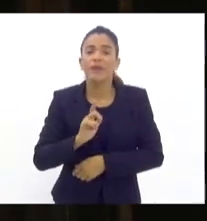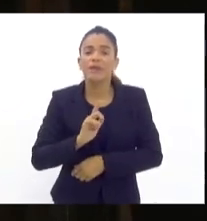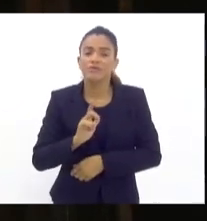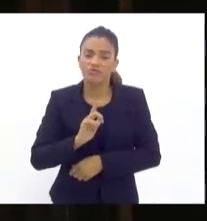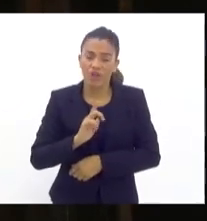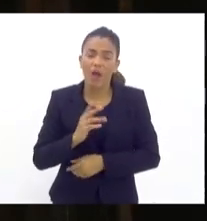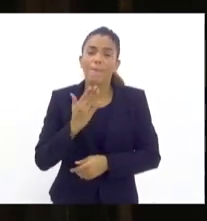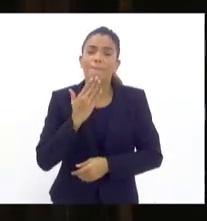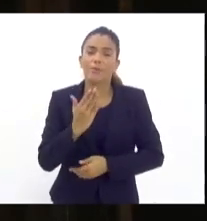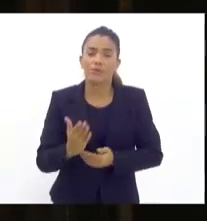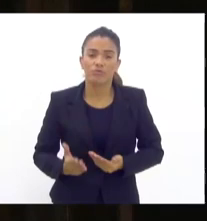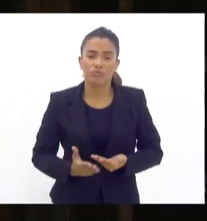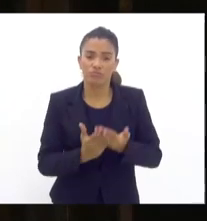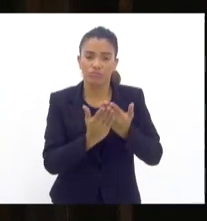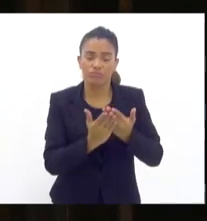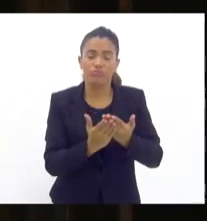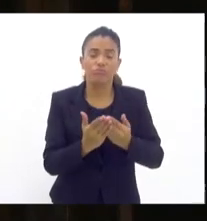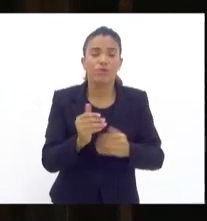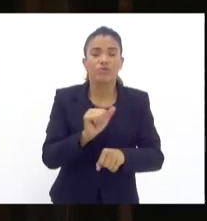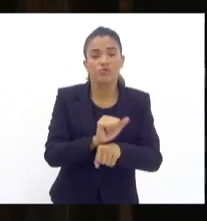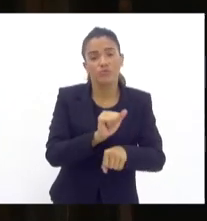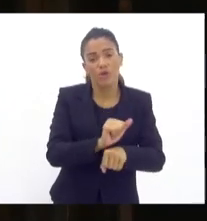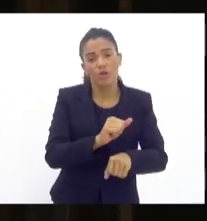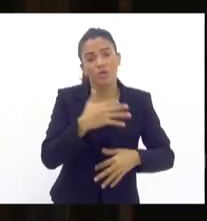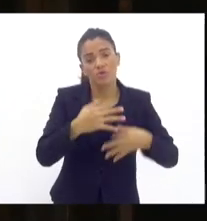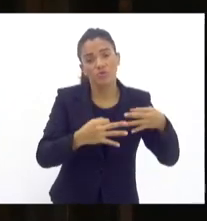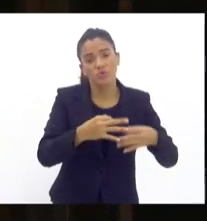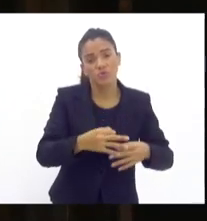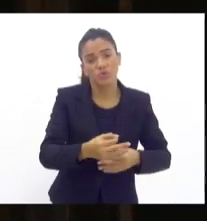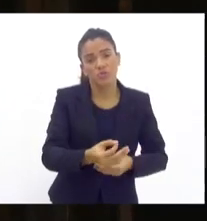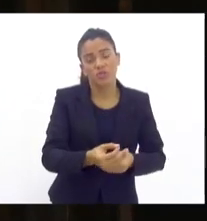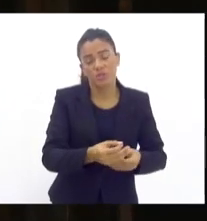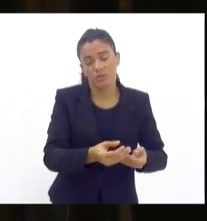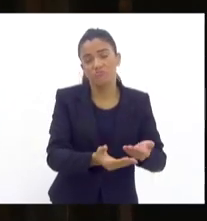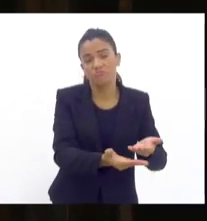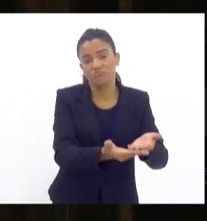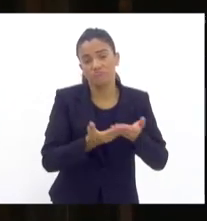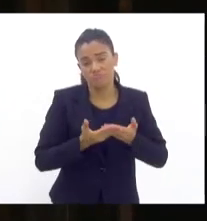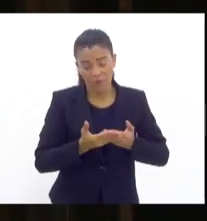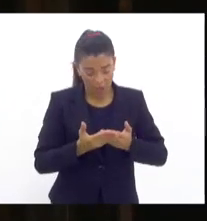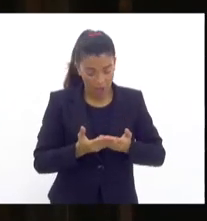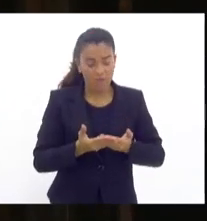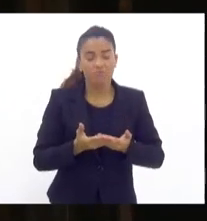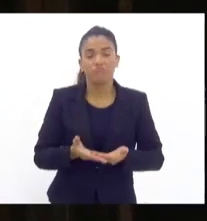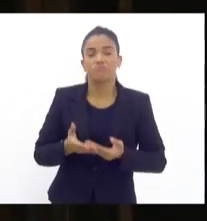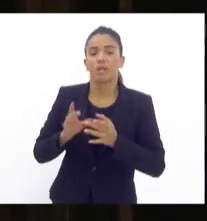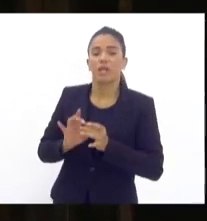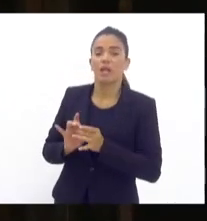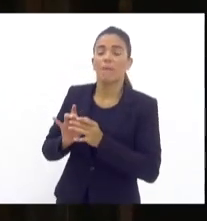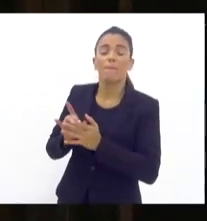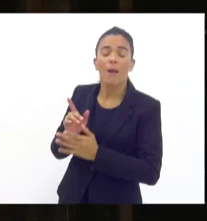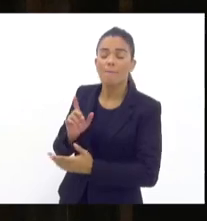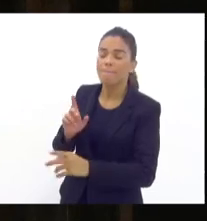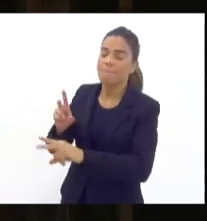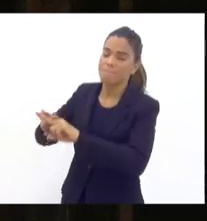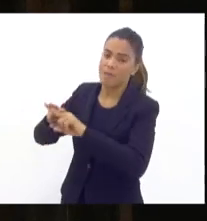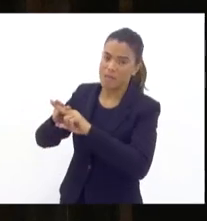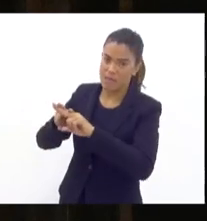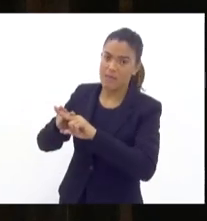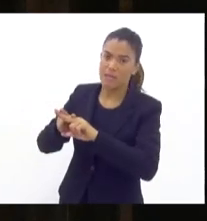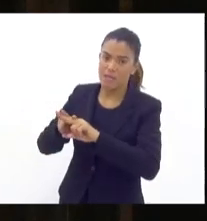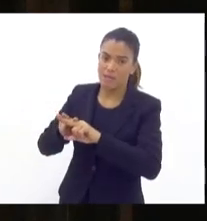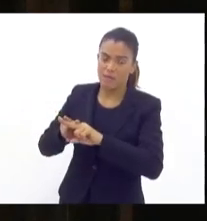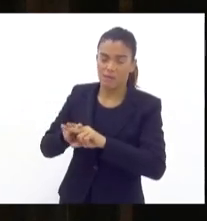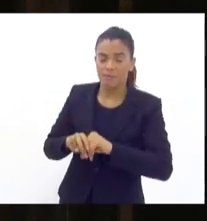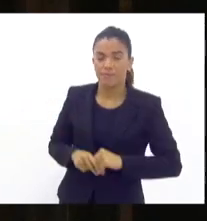já pela prisão deles, esperando a justiça, a decisão judicial para que a gente possa fazer a operação para tentar cumprir